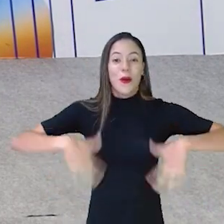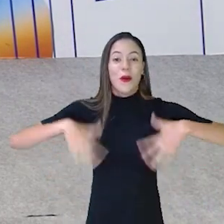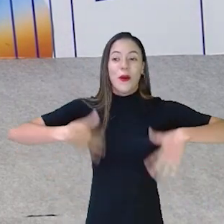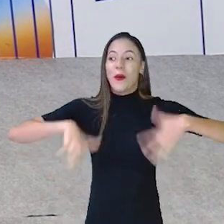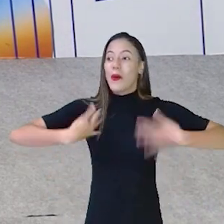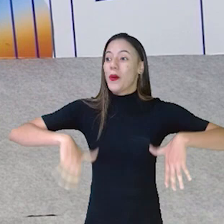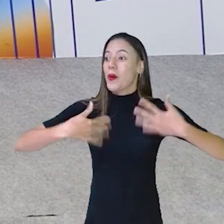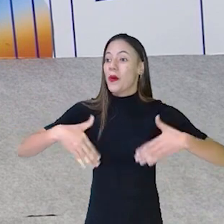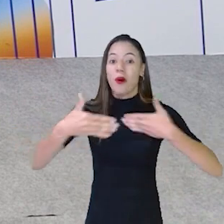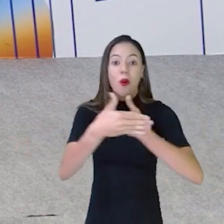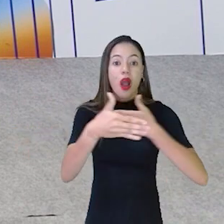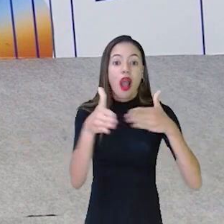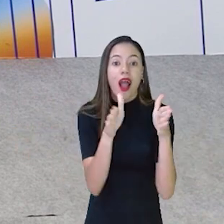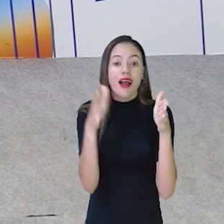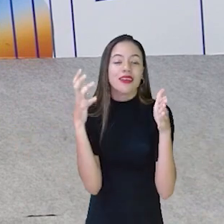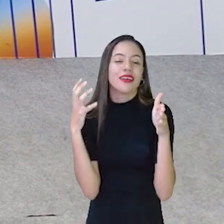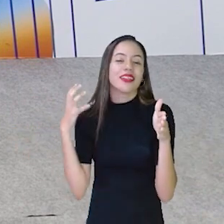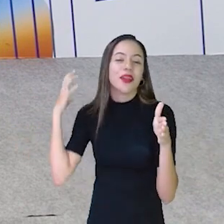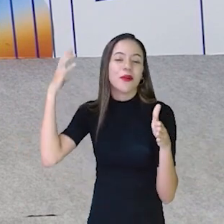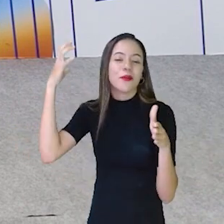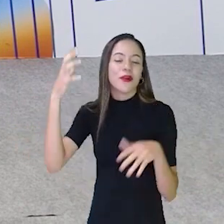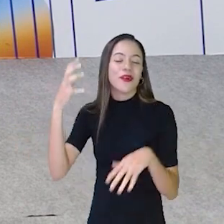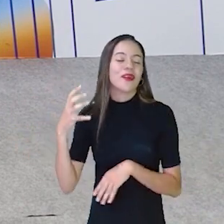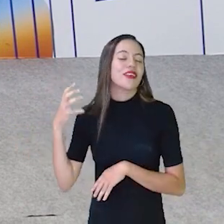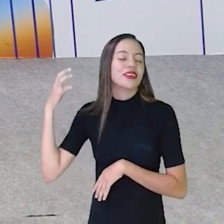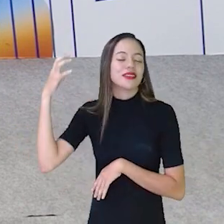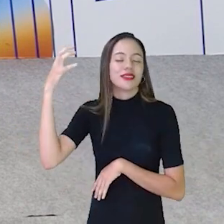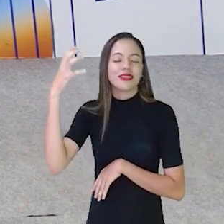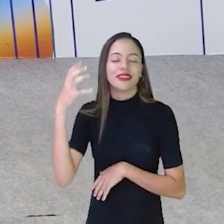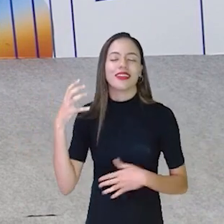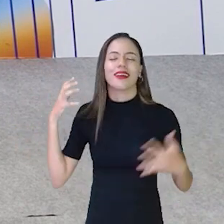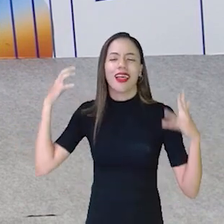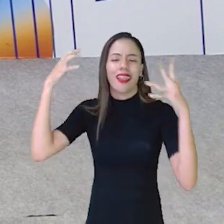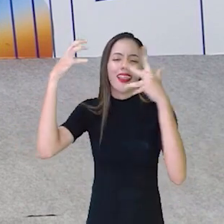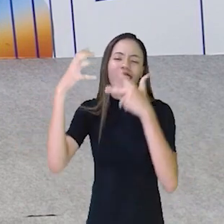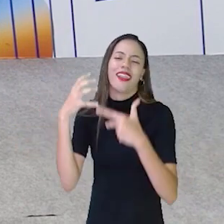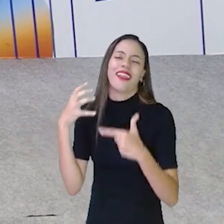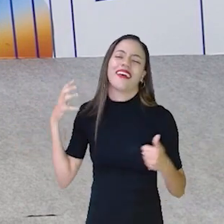Uma caixinha de música. Olha que música linda.